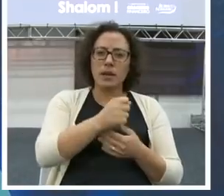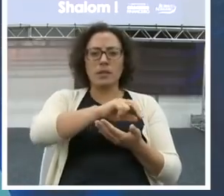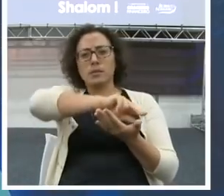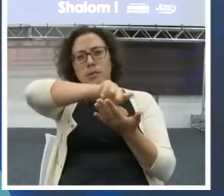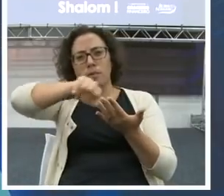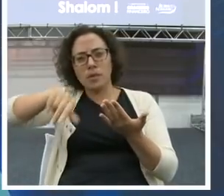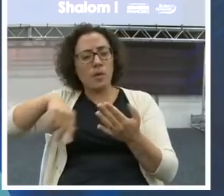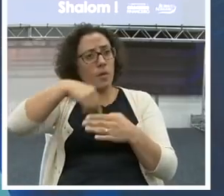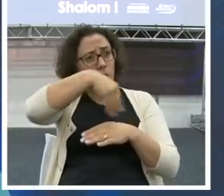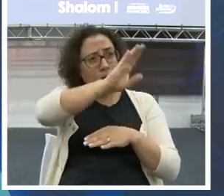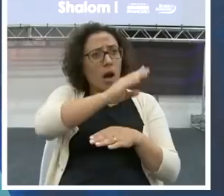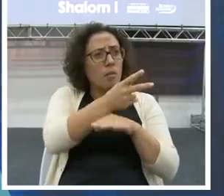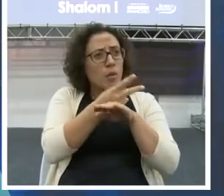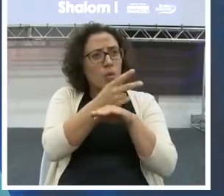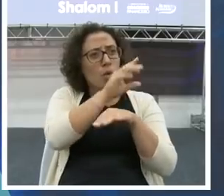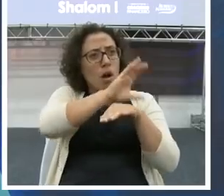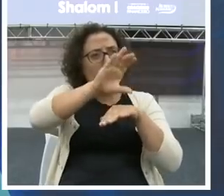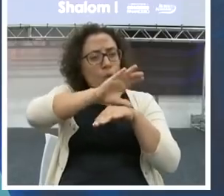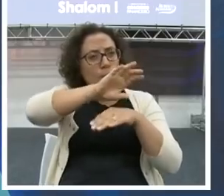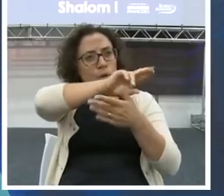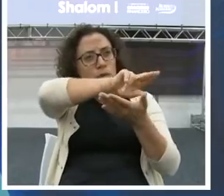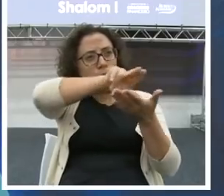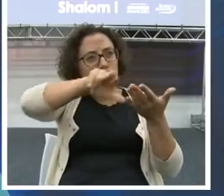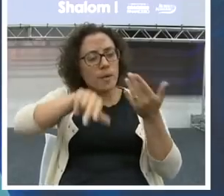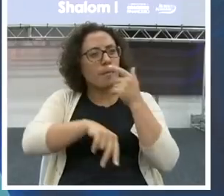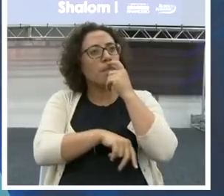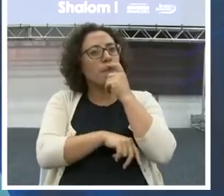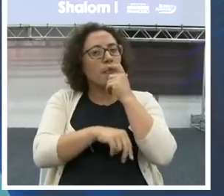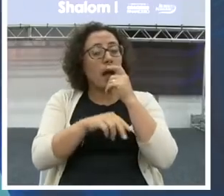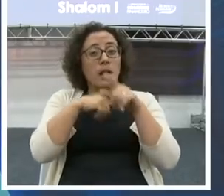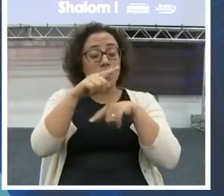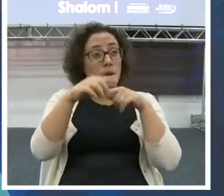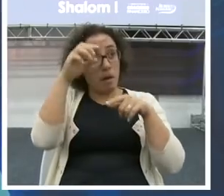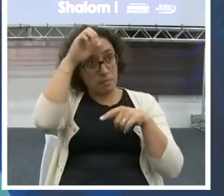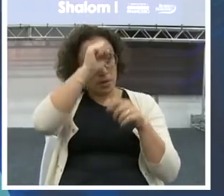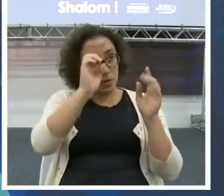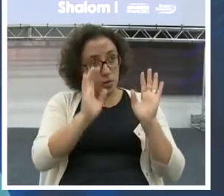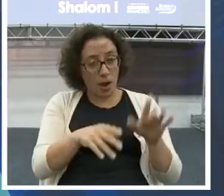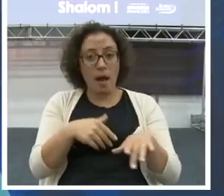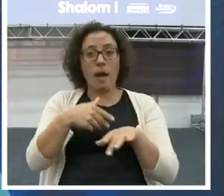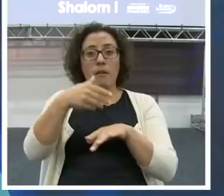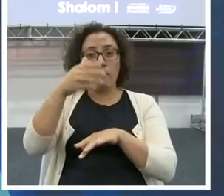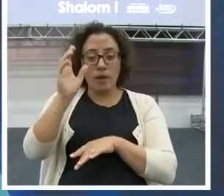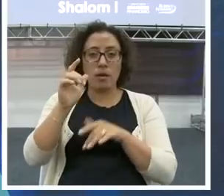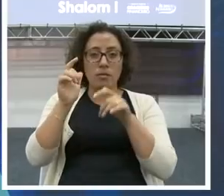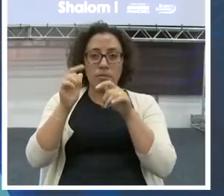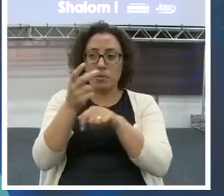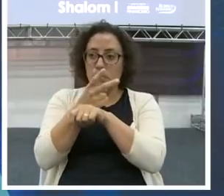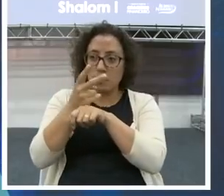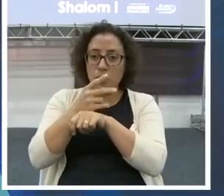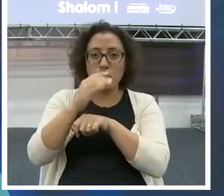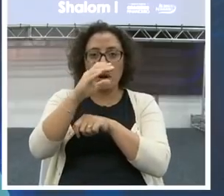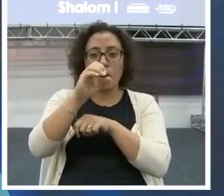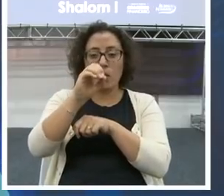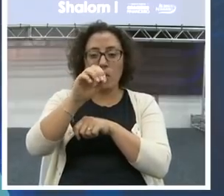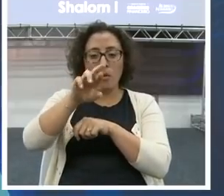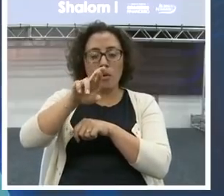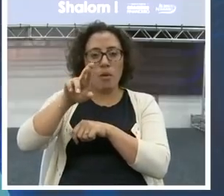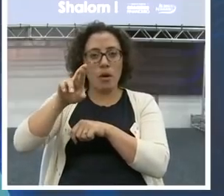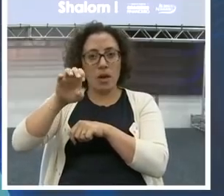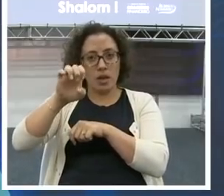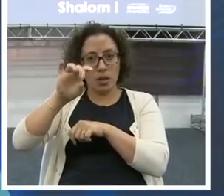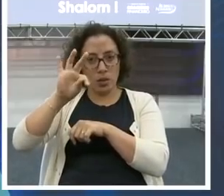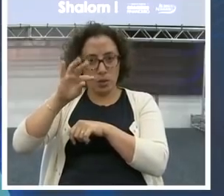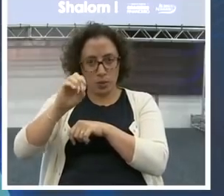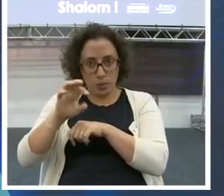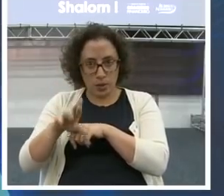conhecimento, você procura uma corretora, e aí você tem um agente de investimento, onde você vai debater com ele